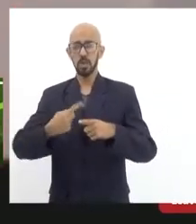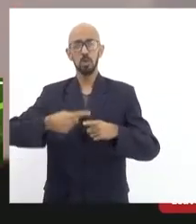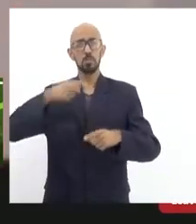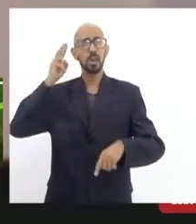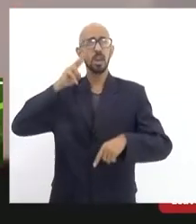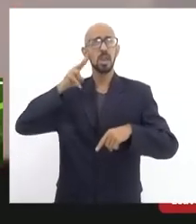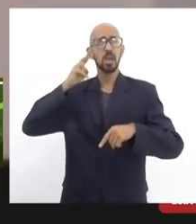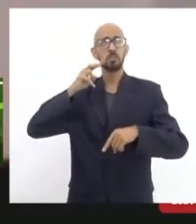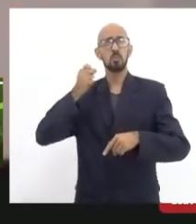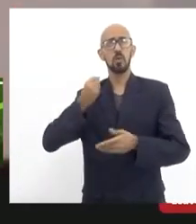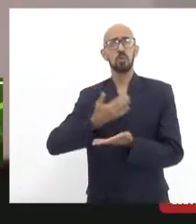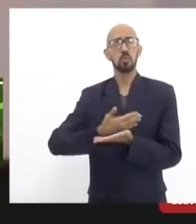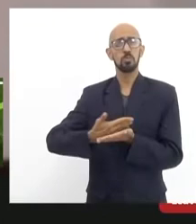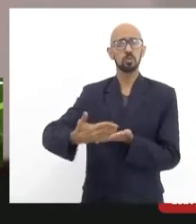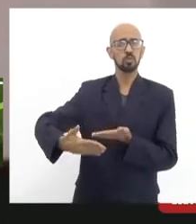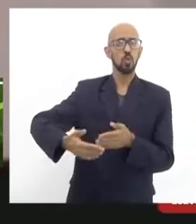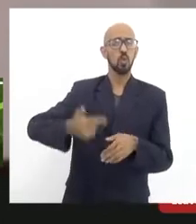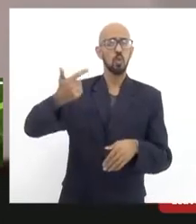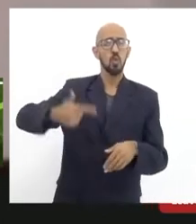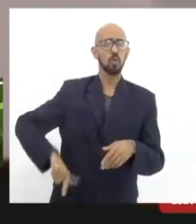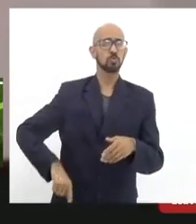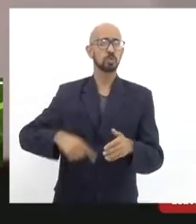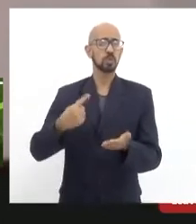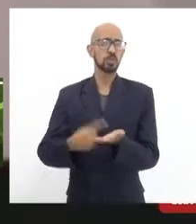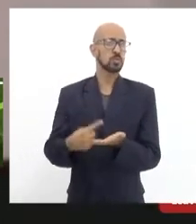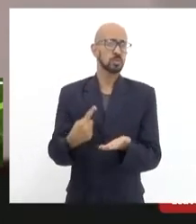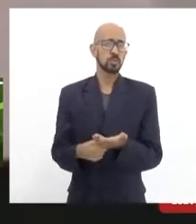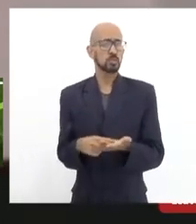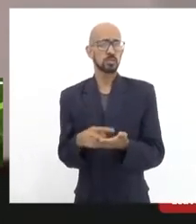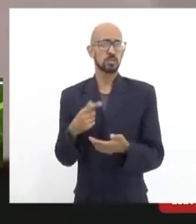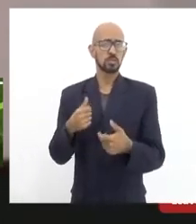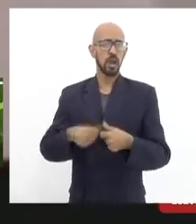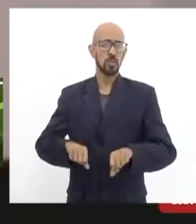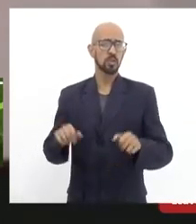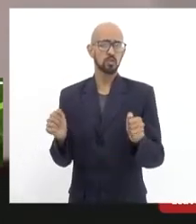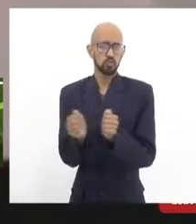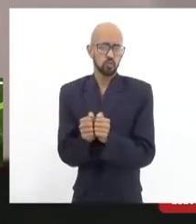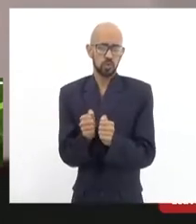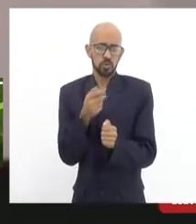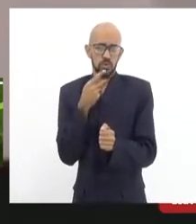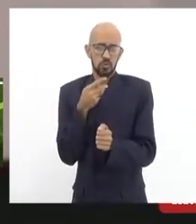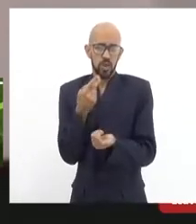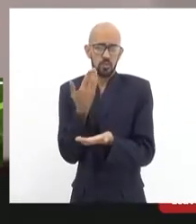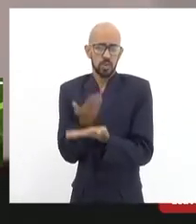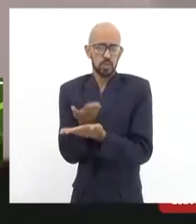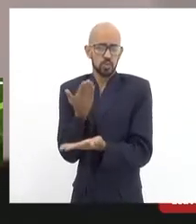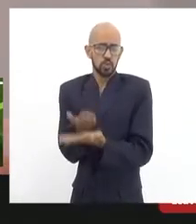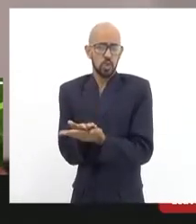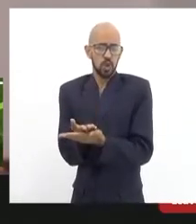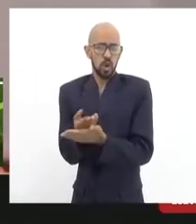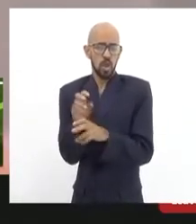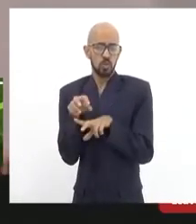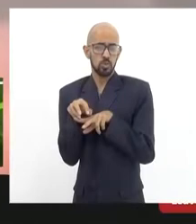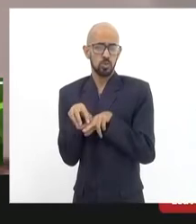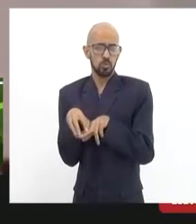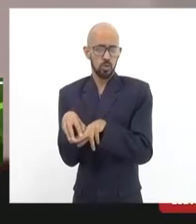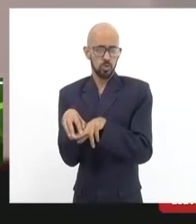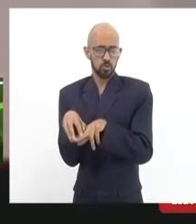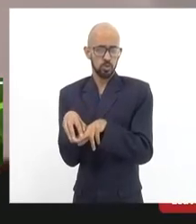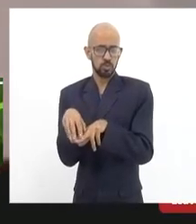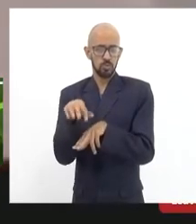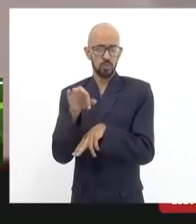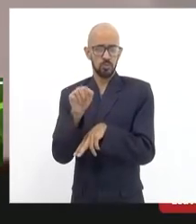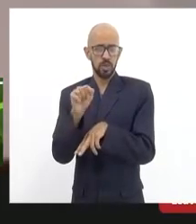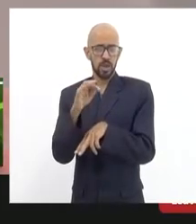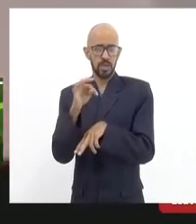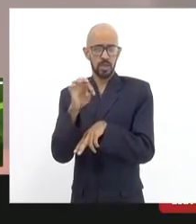batalha outras agendas inclusive estavam somadas a essa a gente pedia a escola do bonde para a Faietec para inclusive transferir